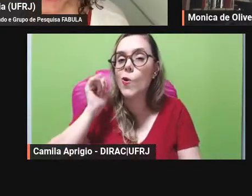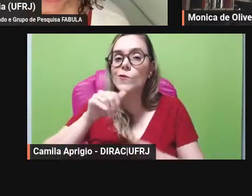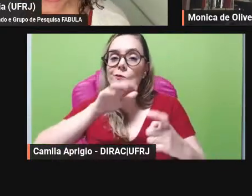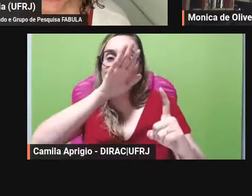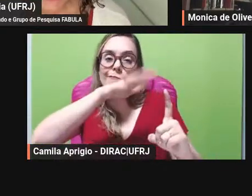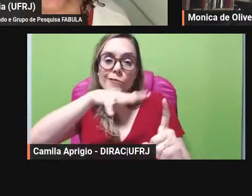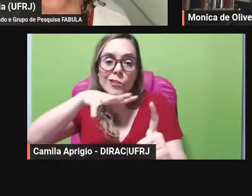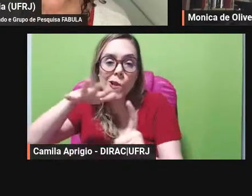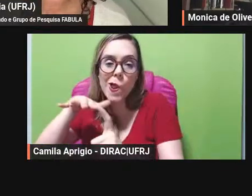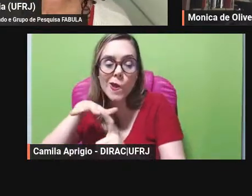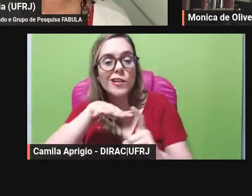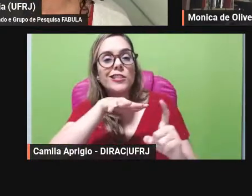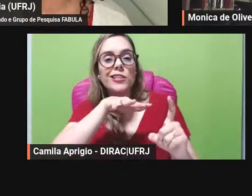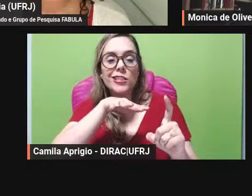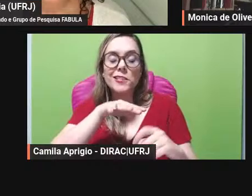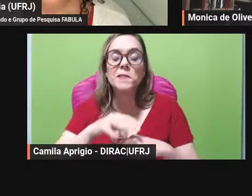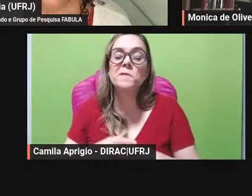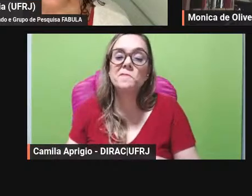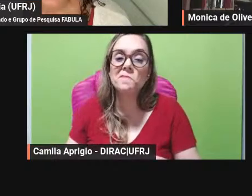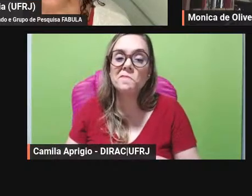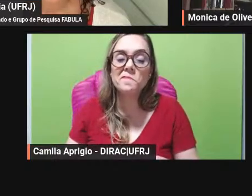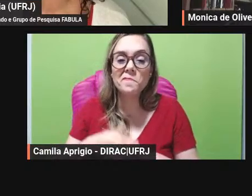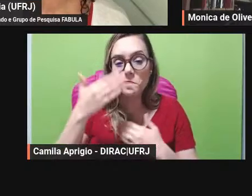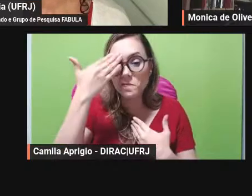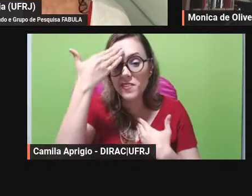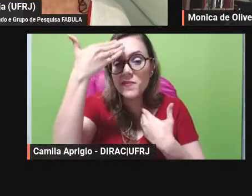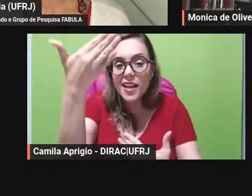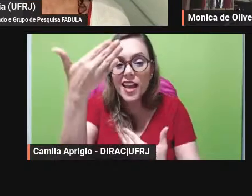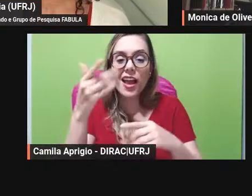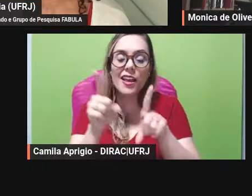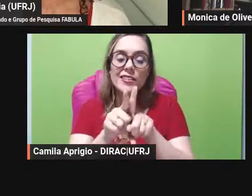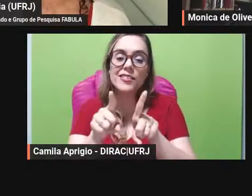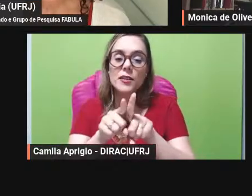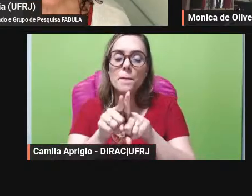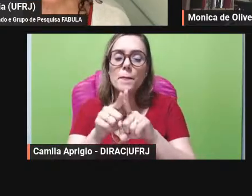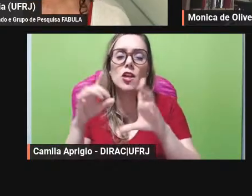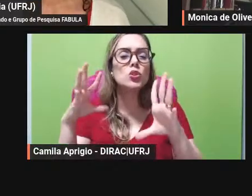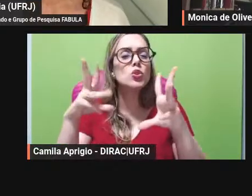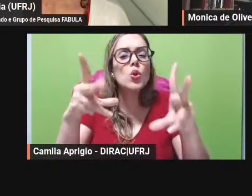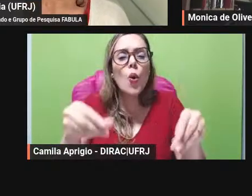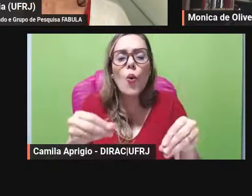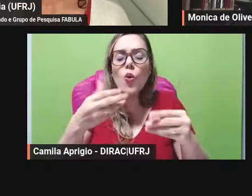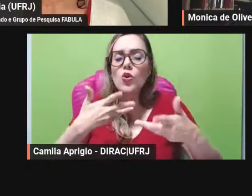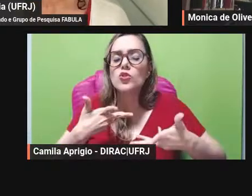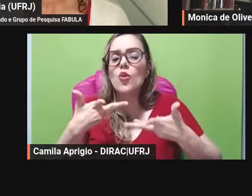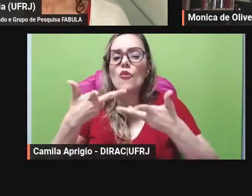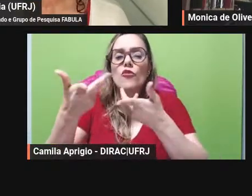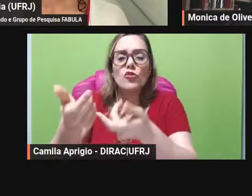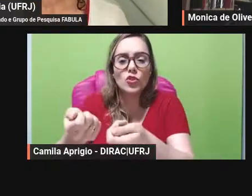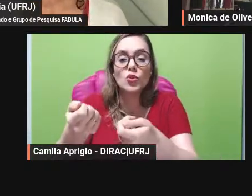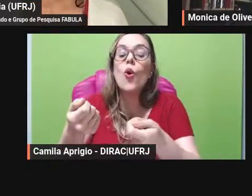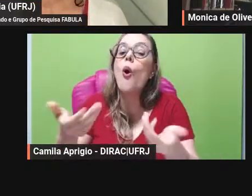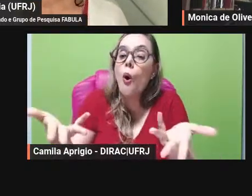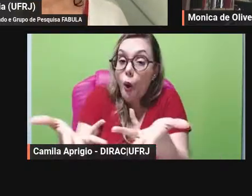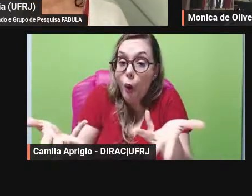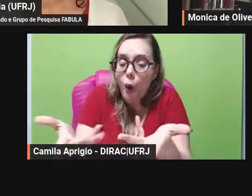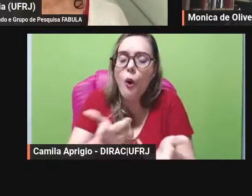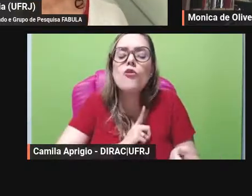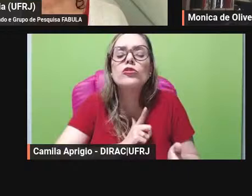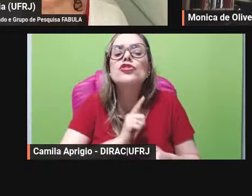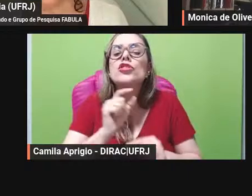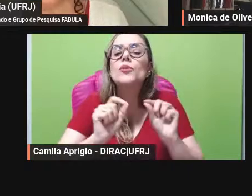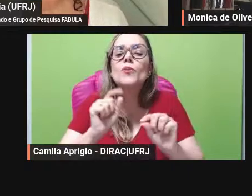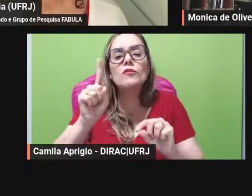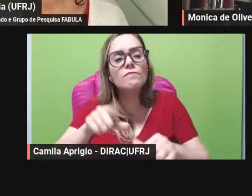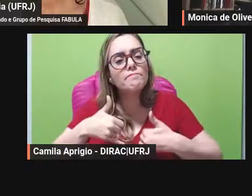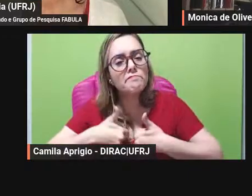Souza eu estendo o nosso agradecimento a todas as convidadas que nos honraram com suas presenças ao